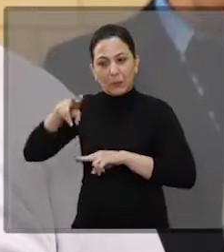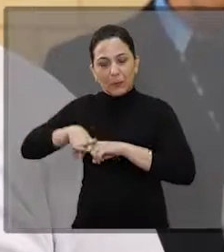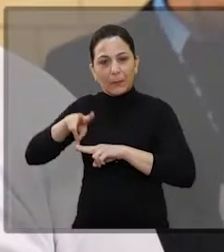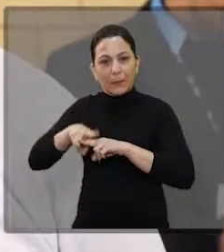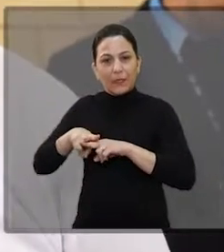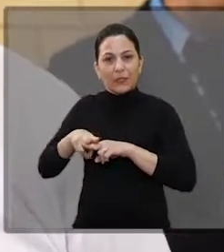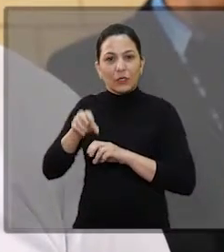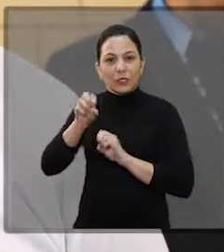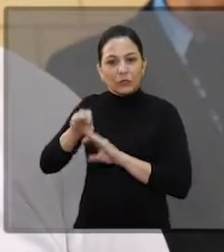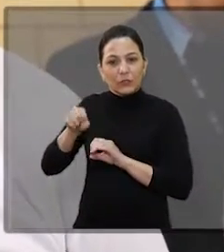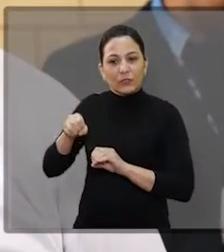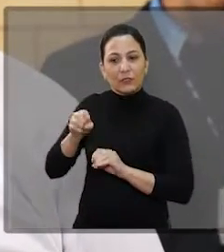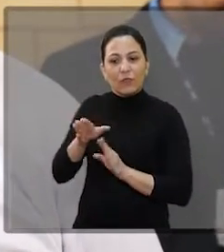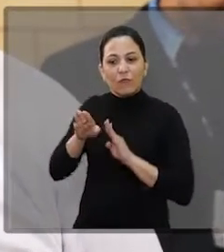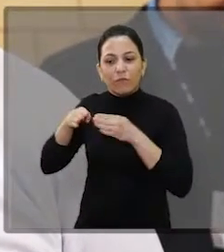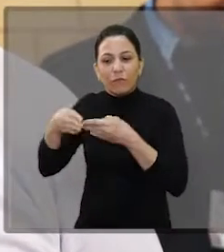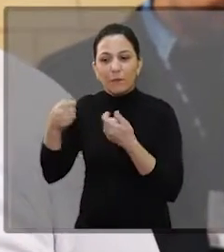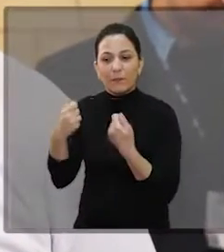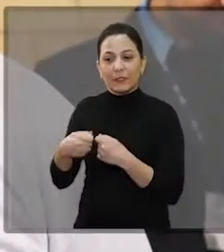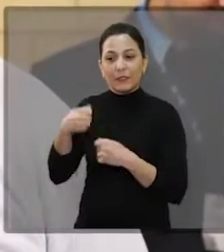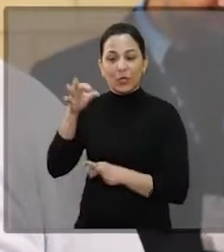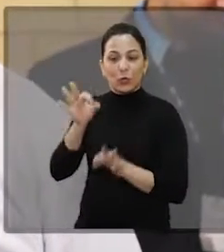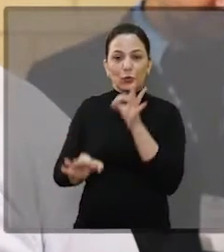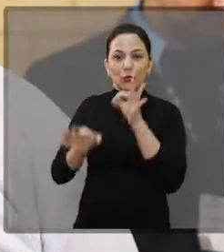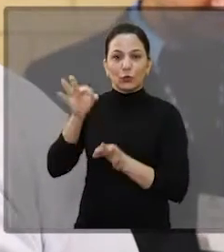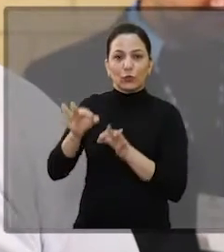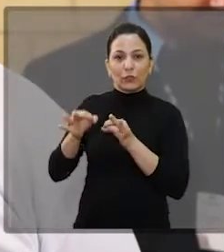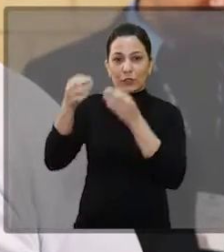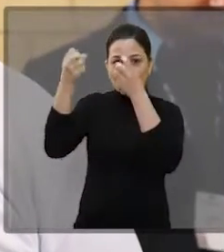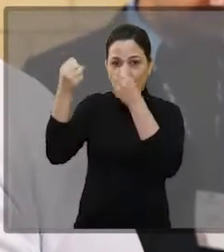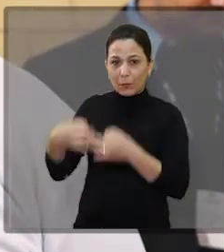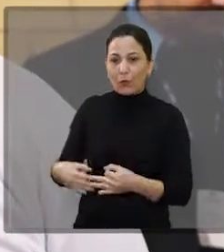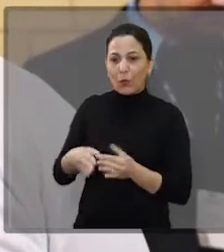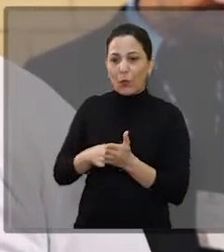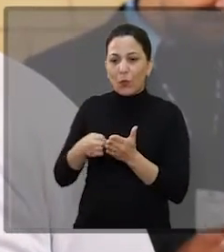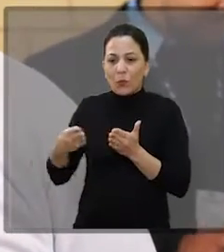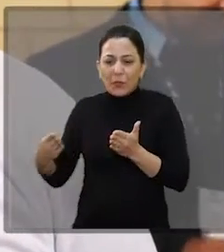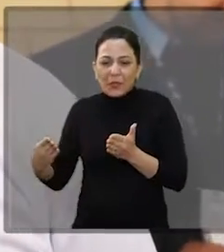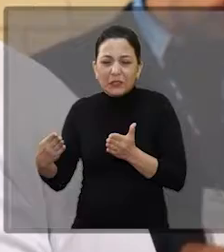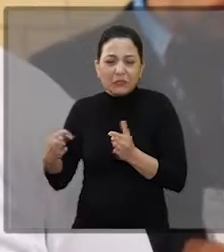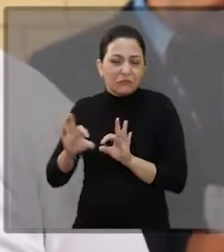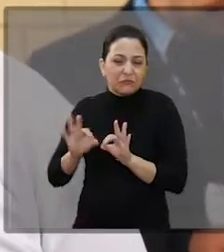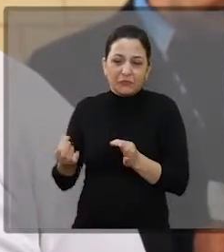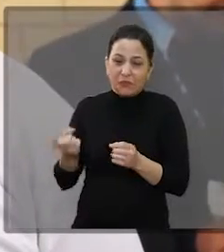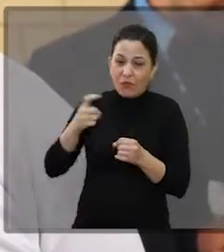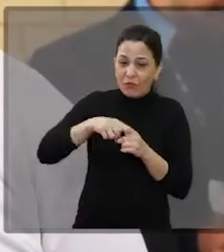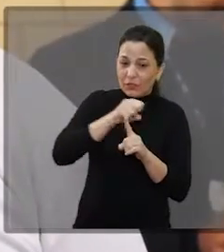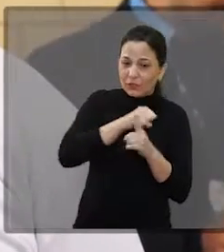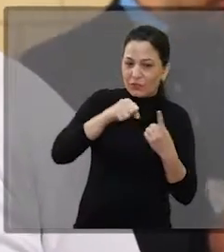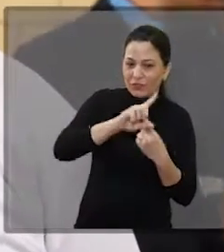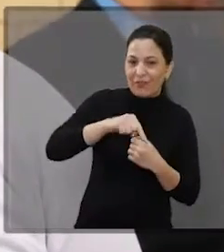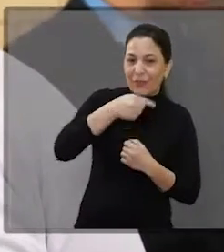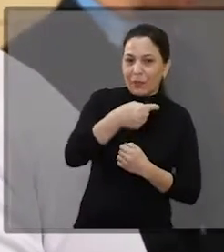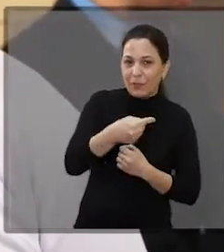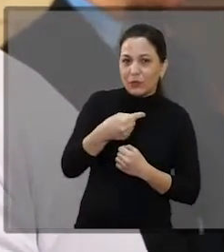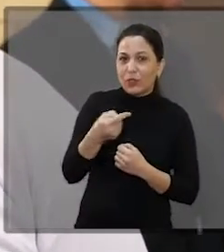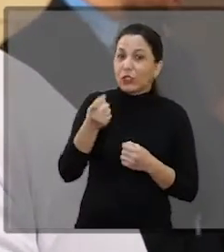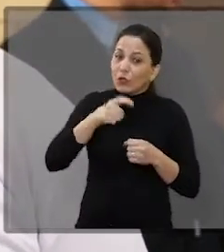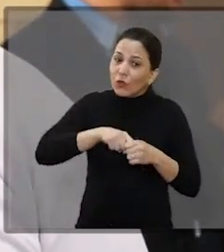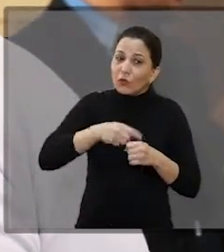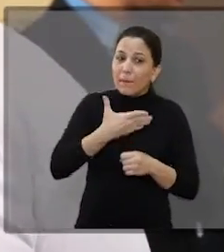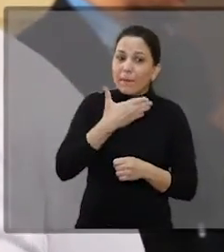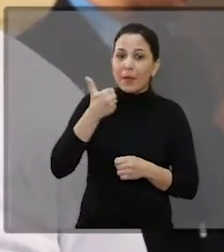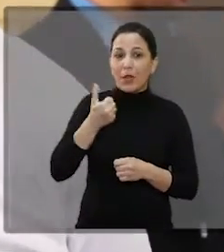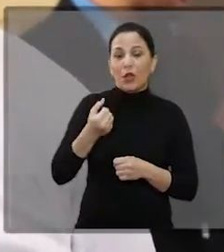sentenciado, invistam no reeducando. Porque, como o juiz da execução falou, isso aqui é temporário. Nós vamos voltar lá para